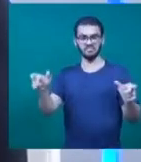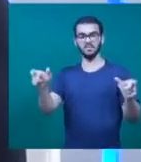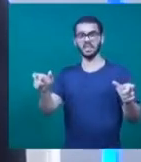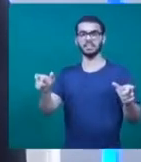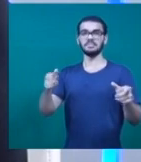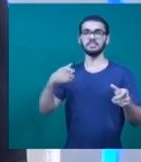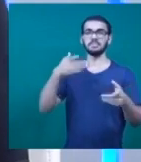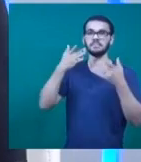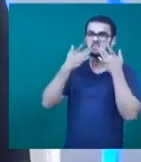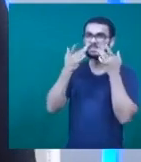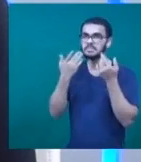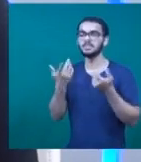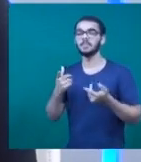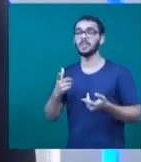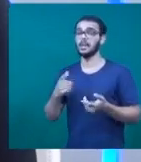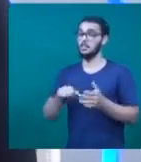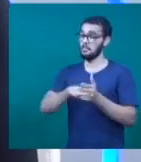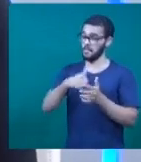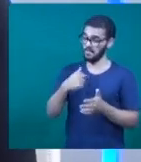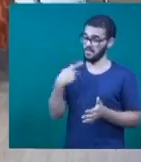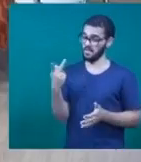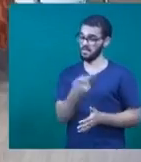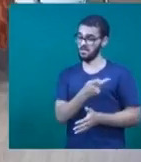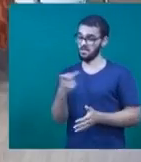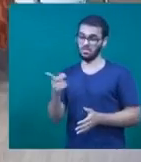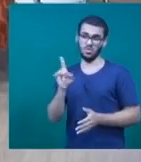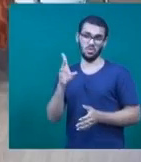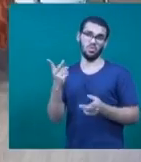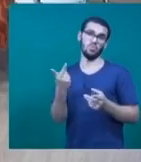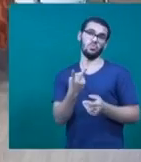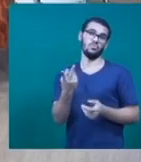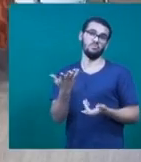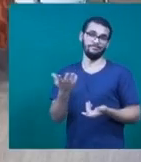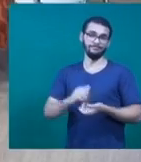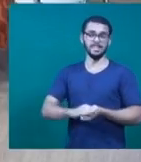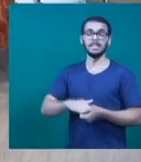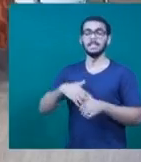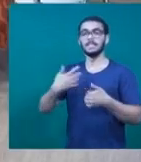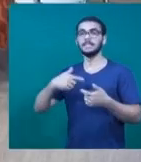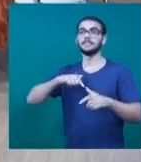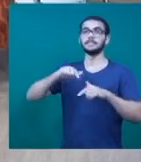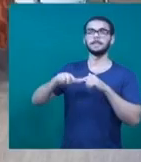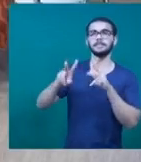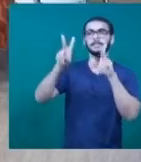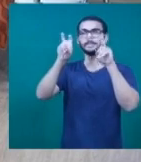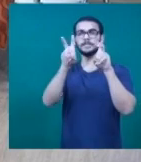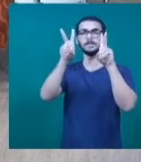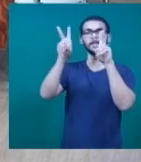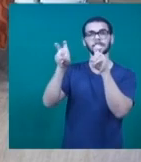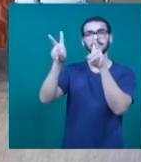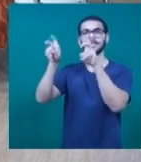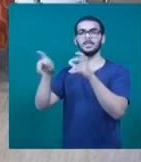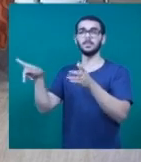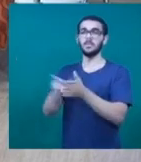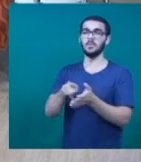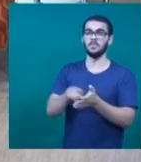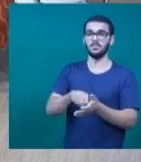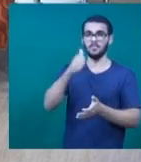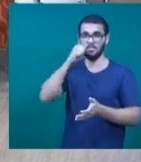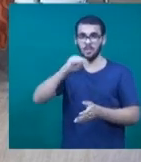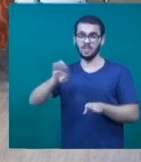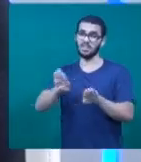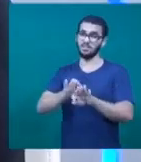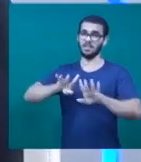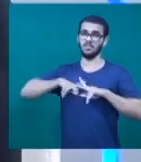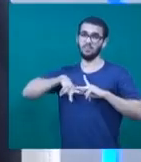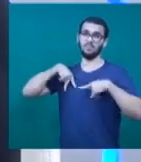um espetáculo com duas pessoas somente em cena. E a gente trabalha temas que são do universo feminino, mas sobretudo